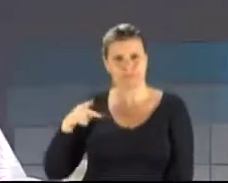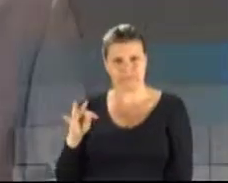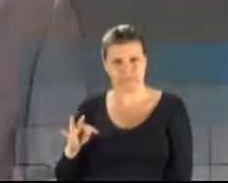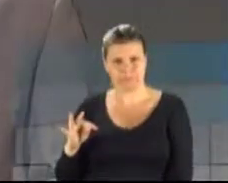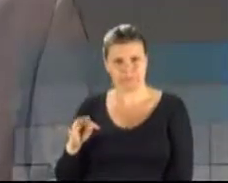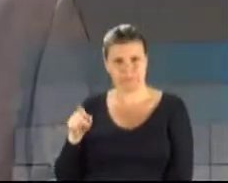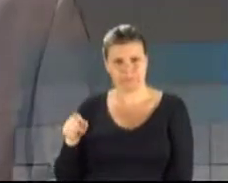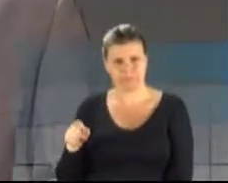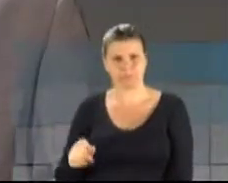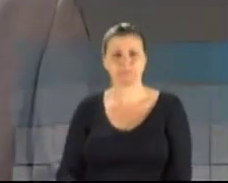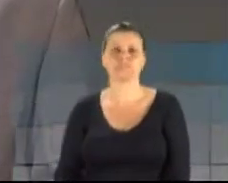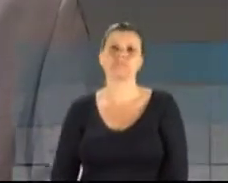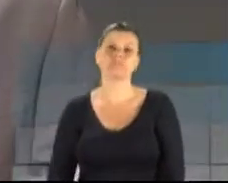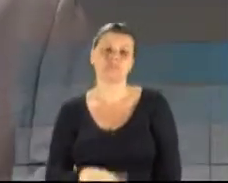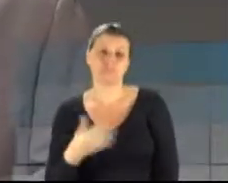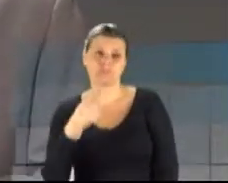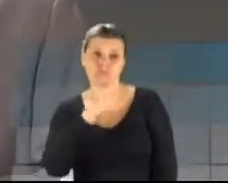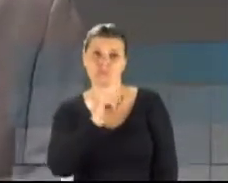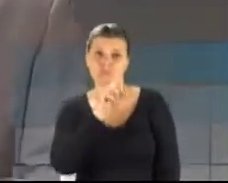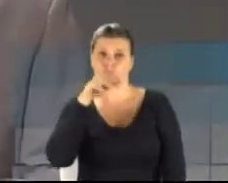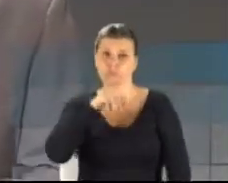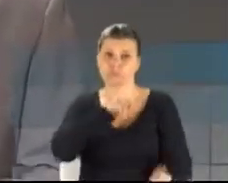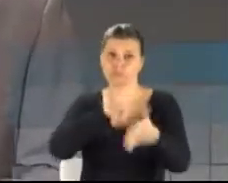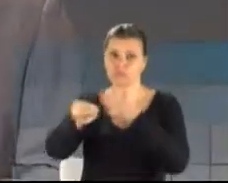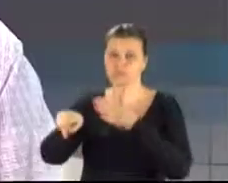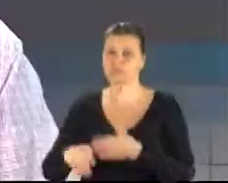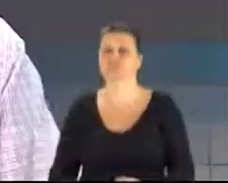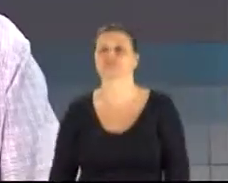Lembrando, candidato, o senhor tem um minuto para a sua pergunta.